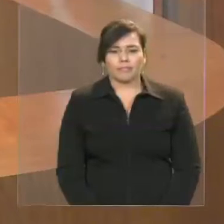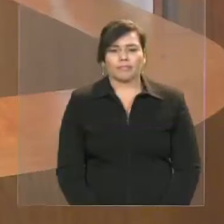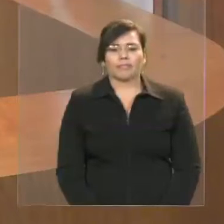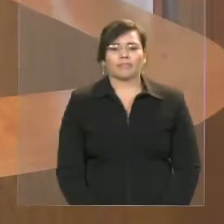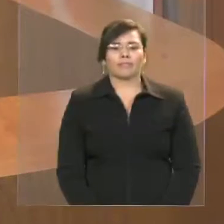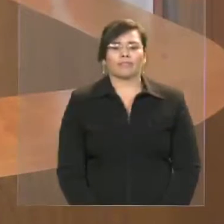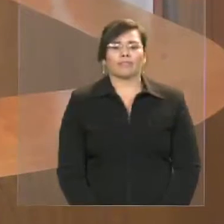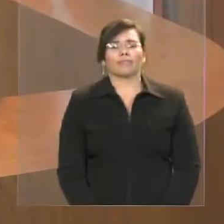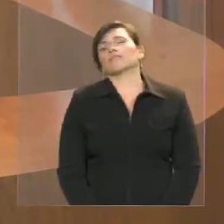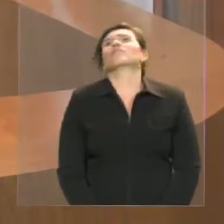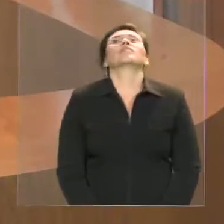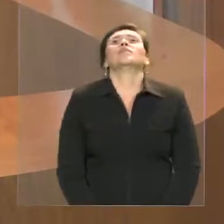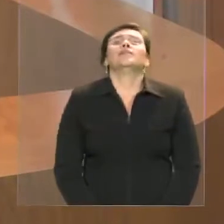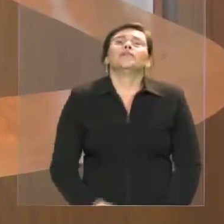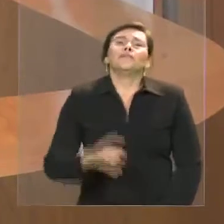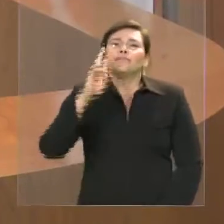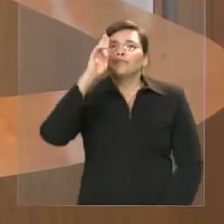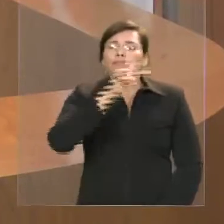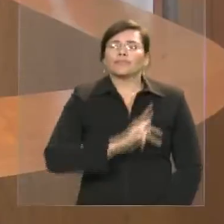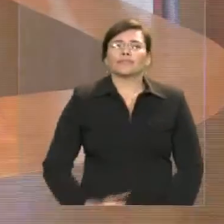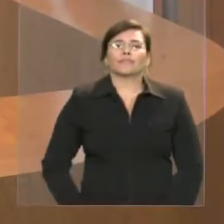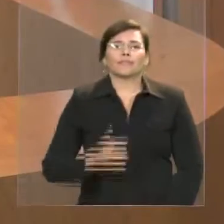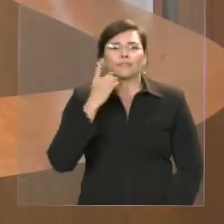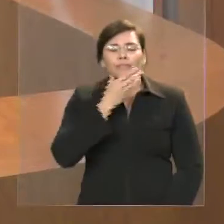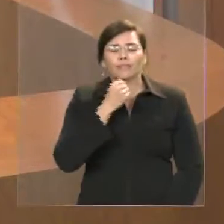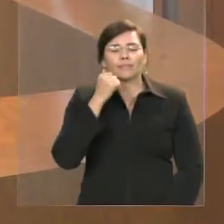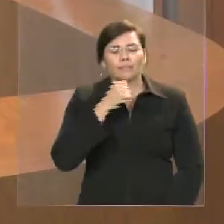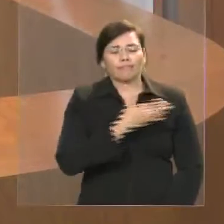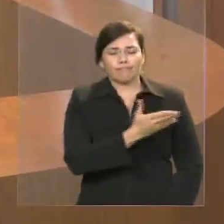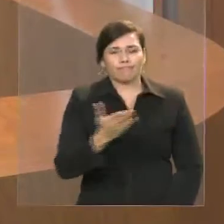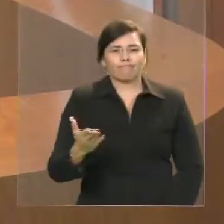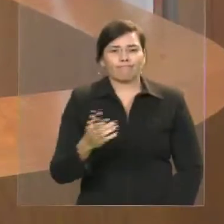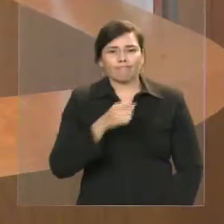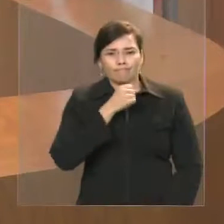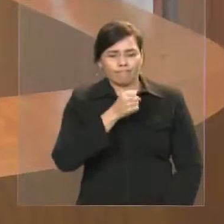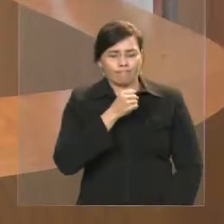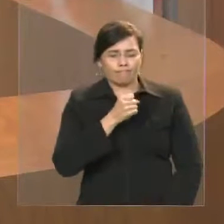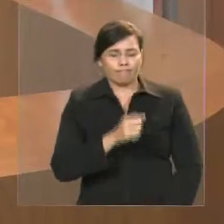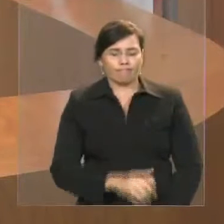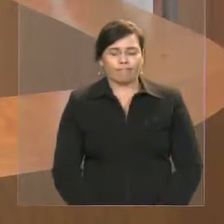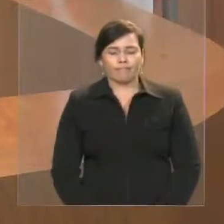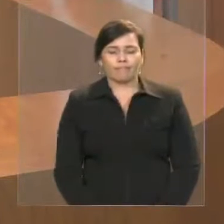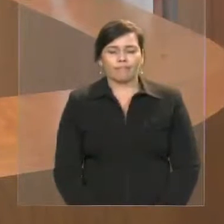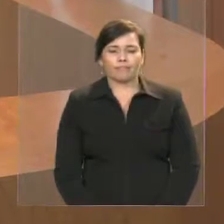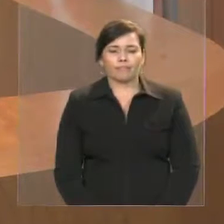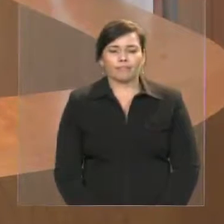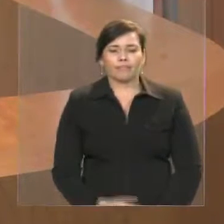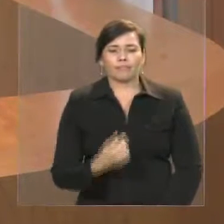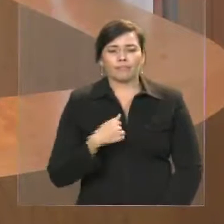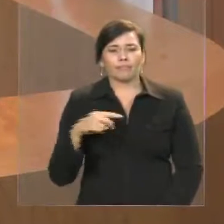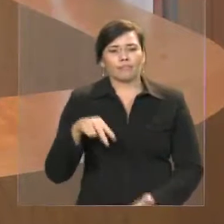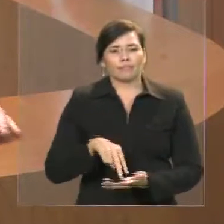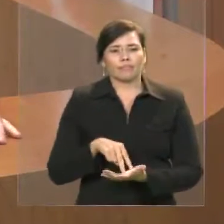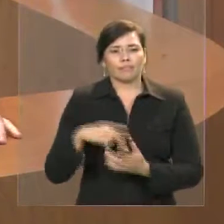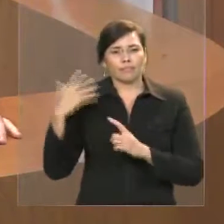Senhor Presidente, senhores deputados, senhoras deputadas, colegas jornalistas, eu vim à tribuna